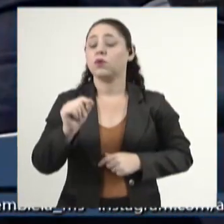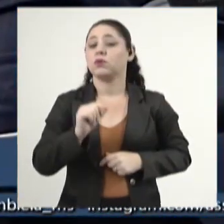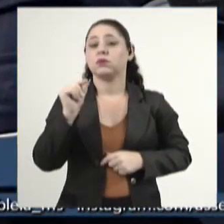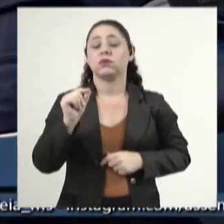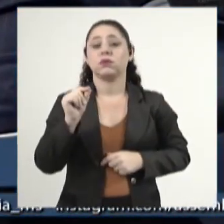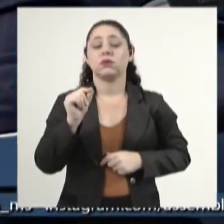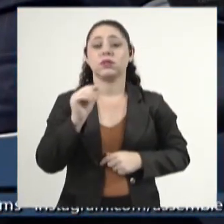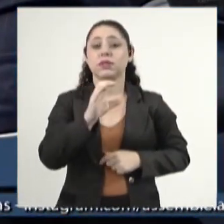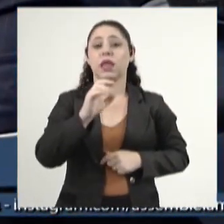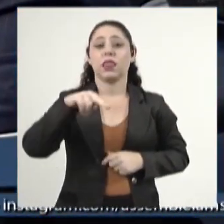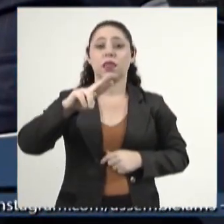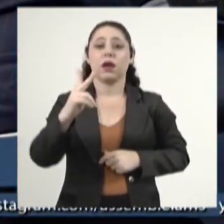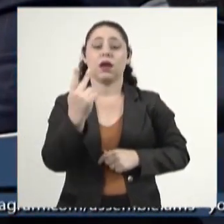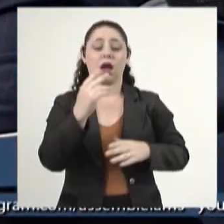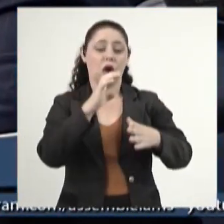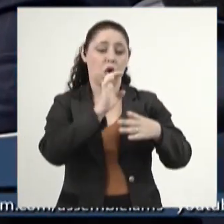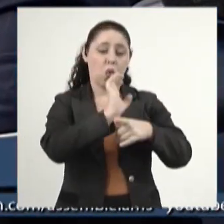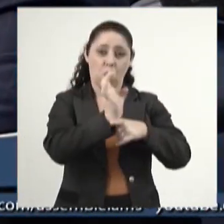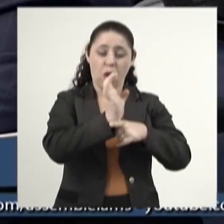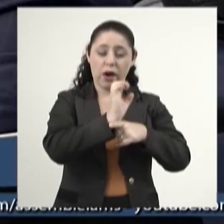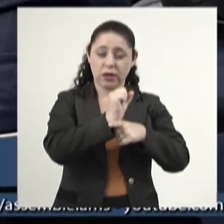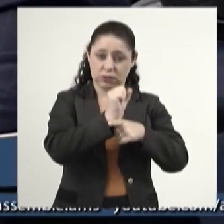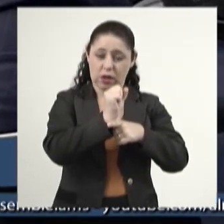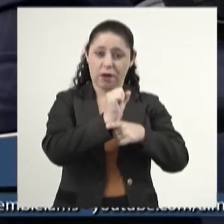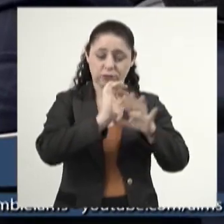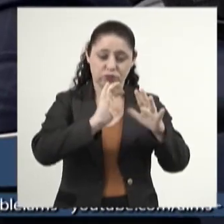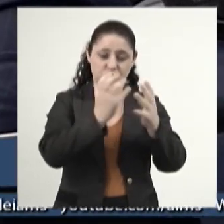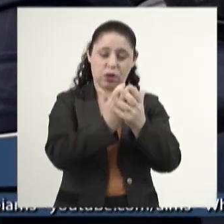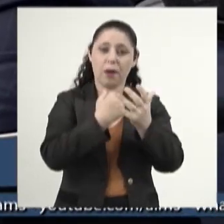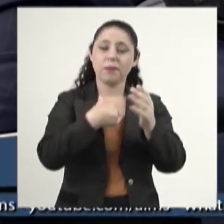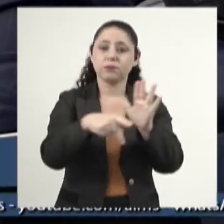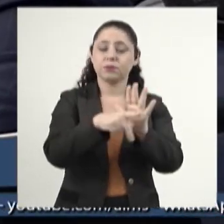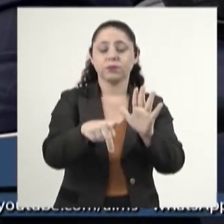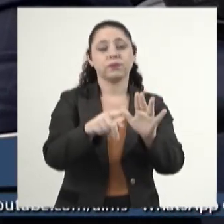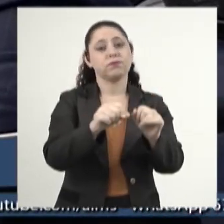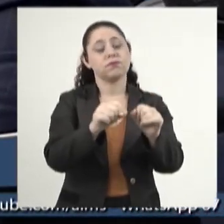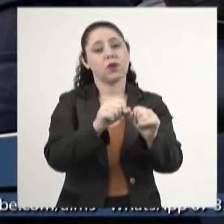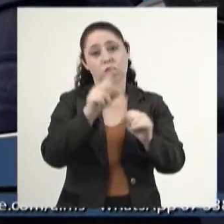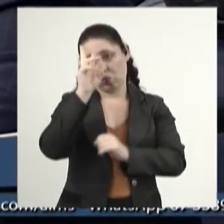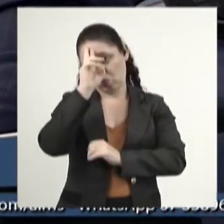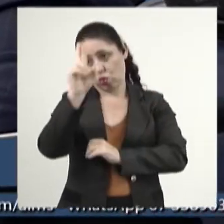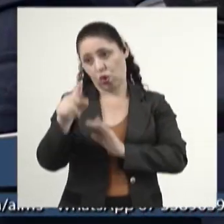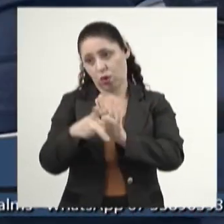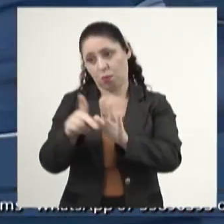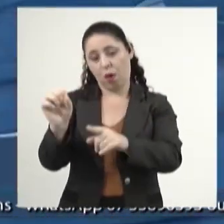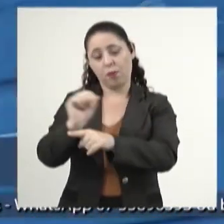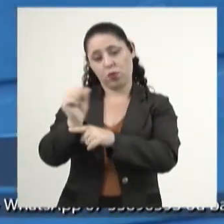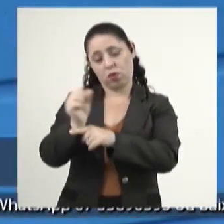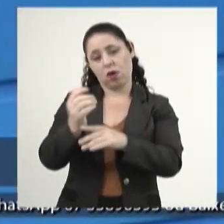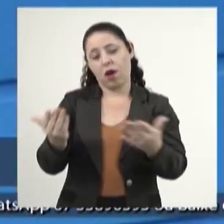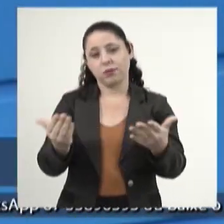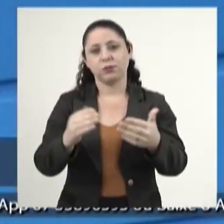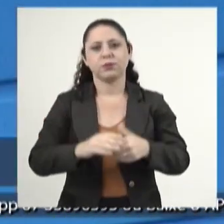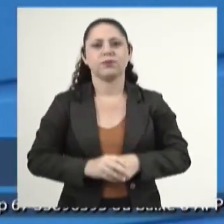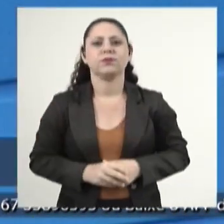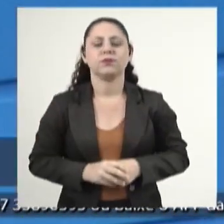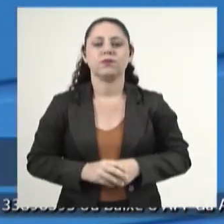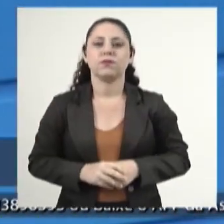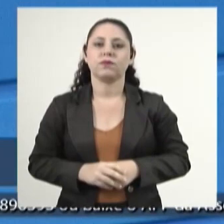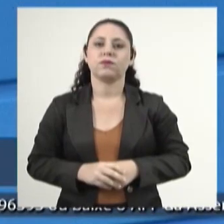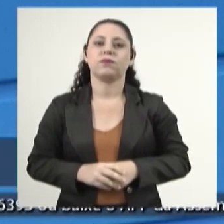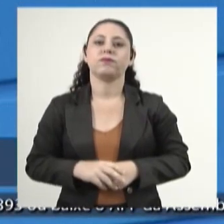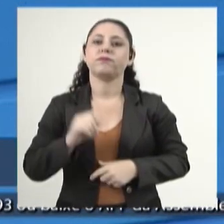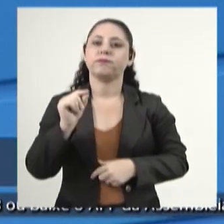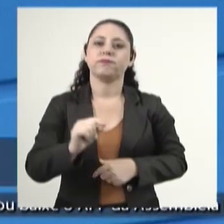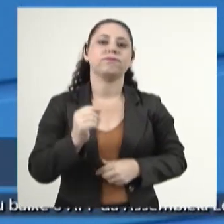tirar uma CNH e, com isso, ele ser o titular, de fato, de um veículo automotor. Então,